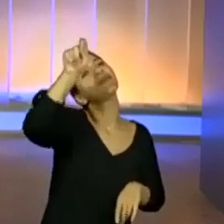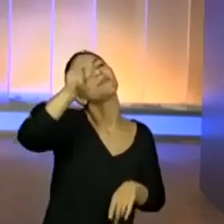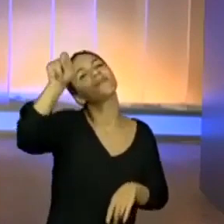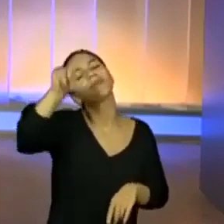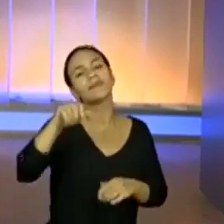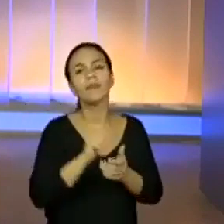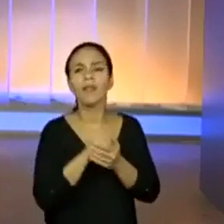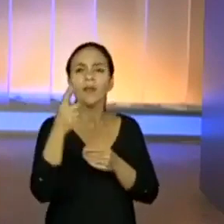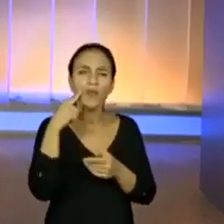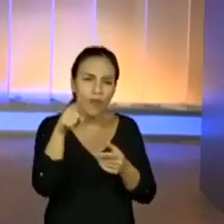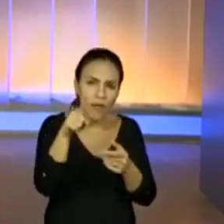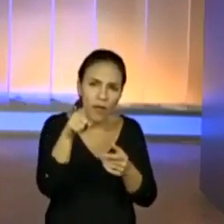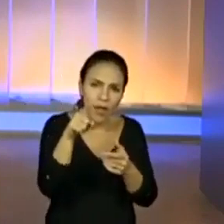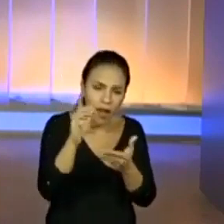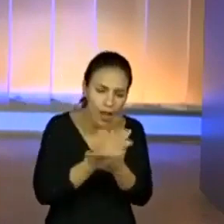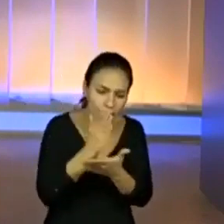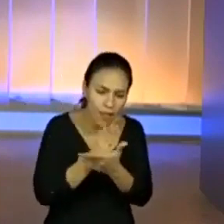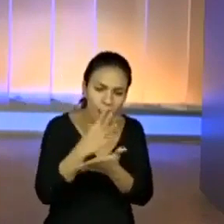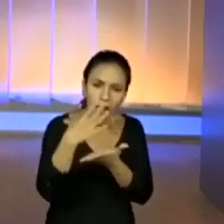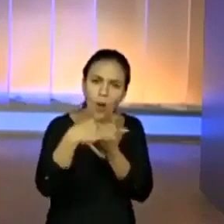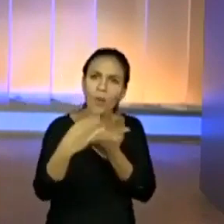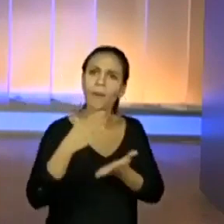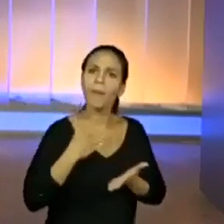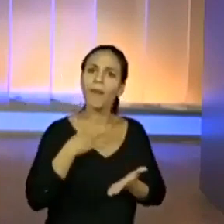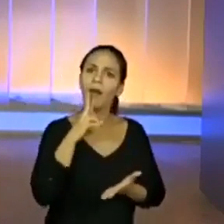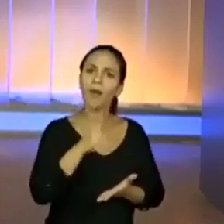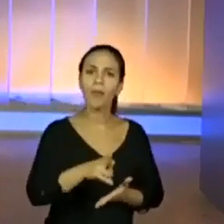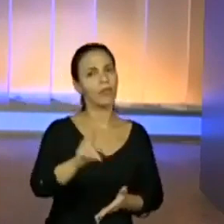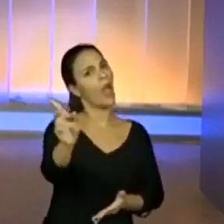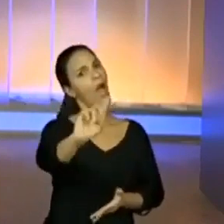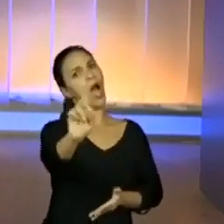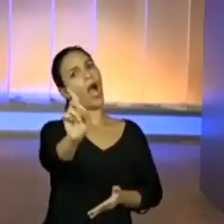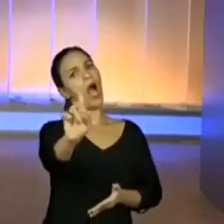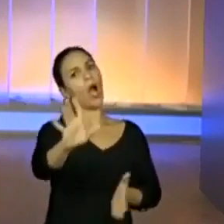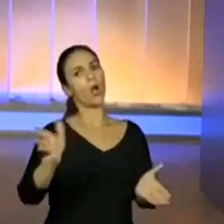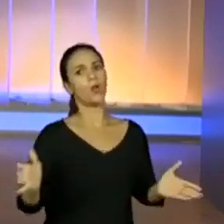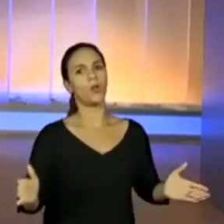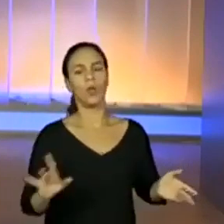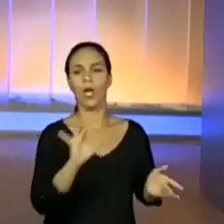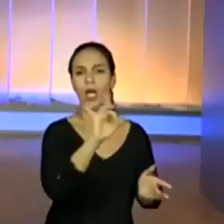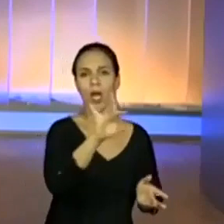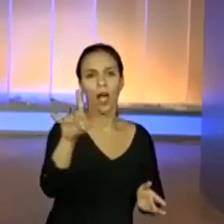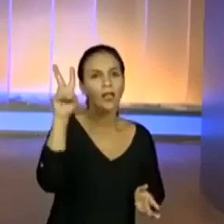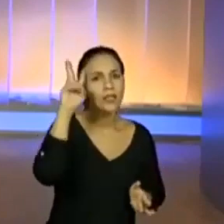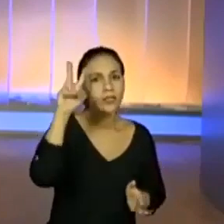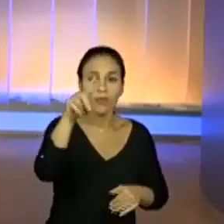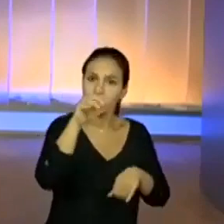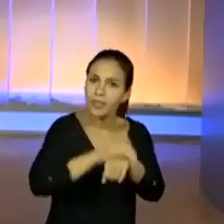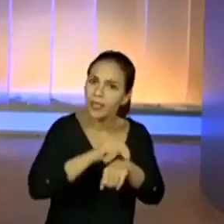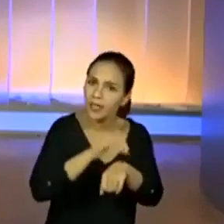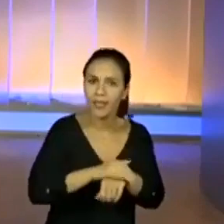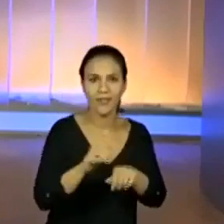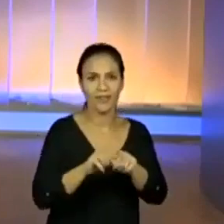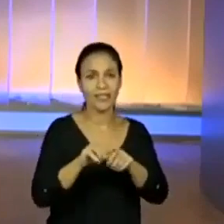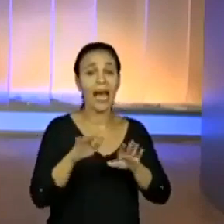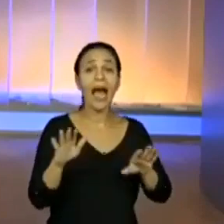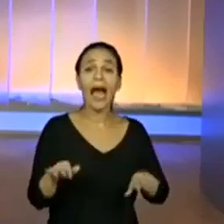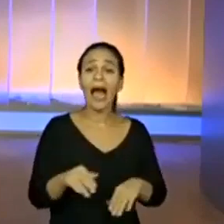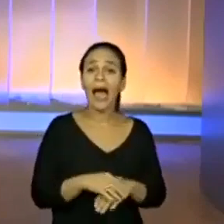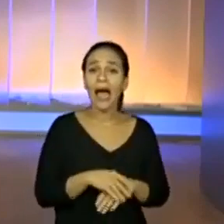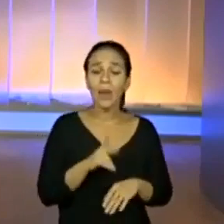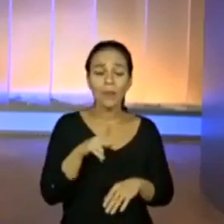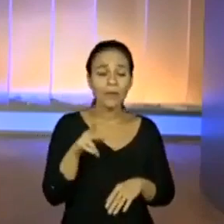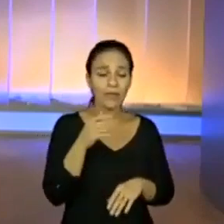Aí, eu olho no caderno, sabe o que eles estão fazendo? Copiando a mesma coisa que eu fiz na lousa. Igualzinho. Eu falo, não, moço, é você. Ah, professor.